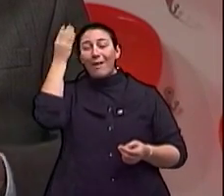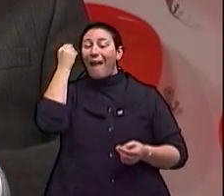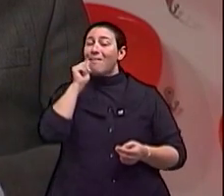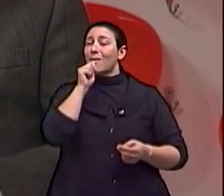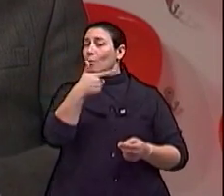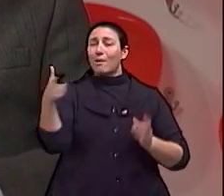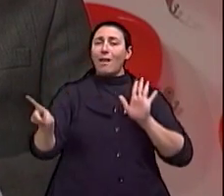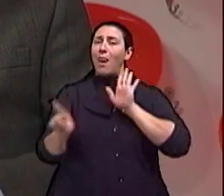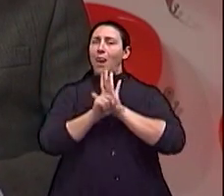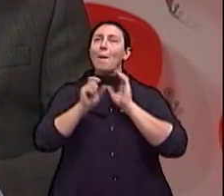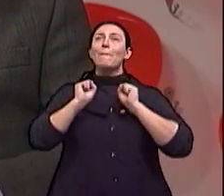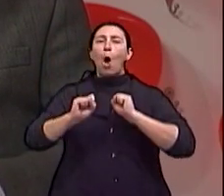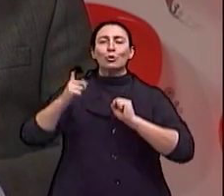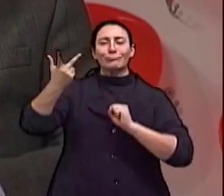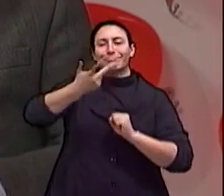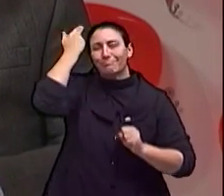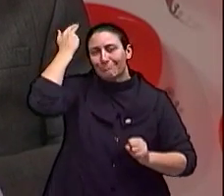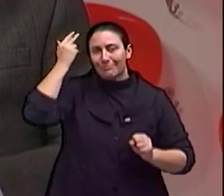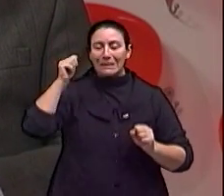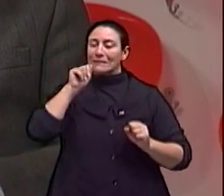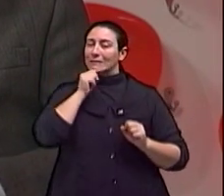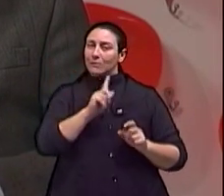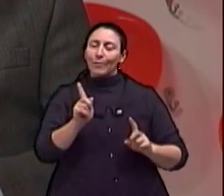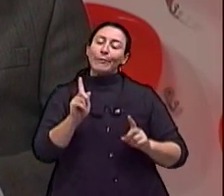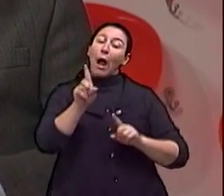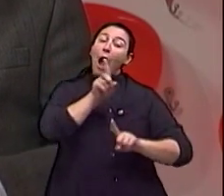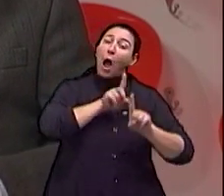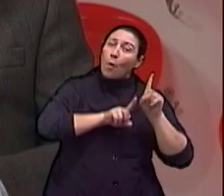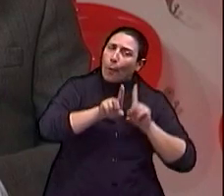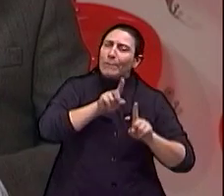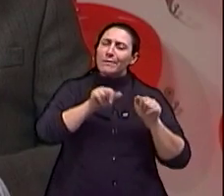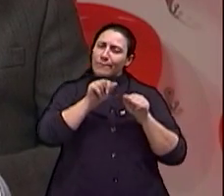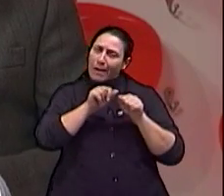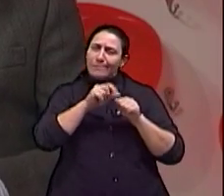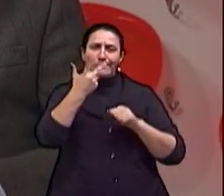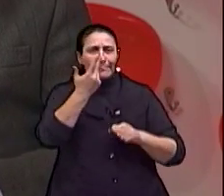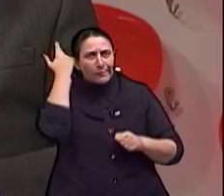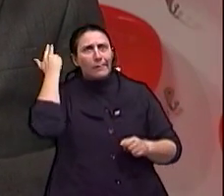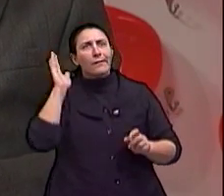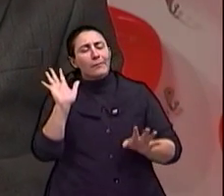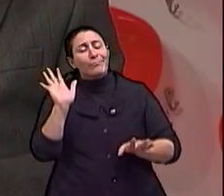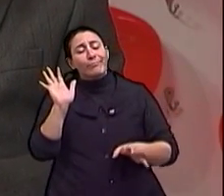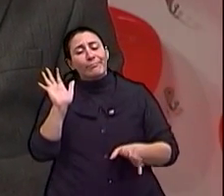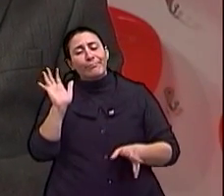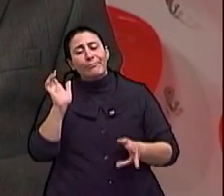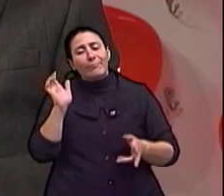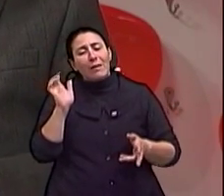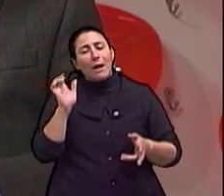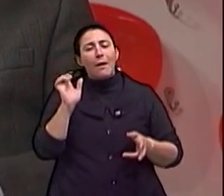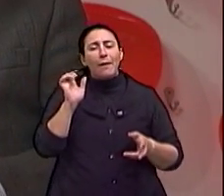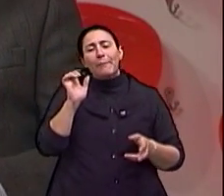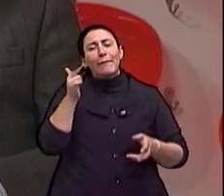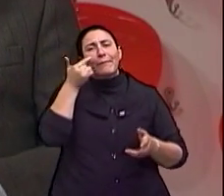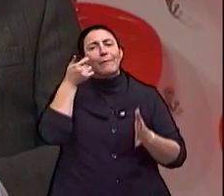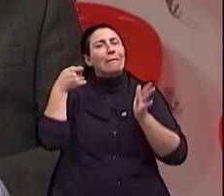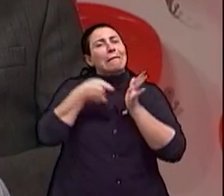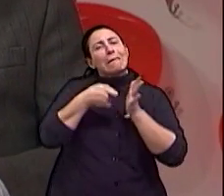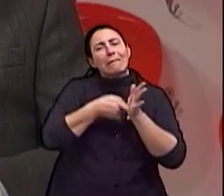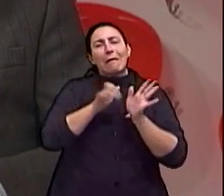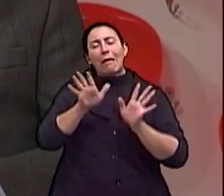sido feito algumas... Algumas cirurgias têm sido feitas de uma forma, digamos, humanitária, né?